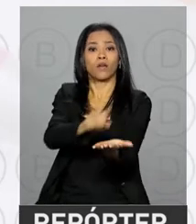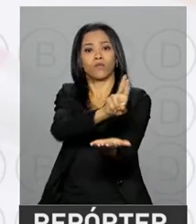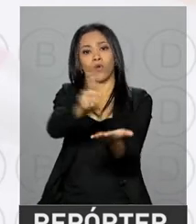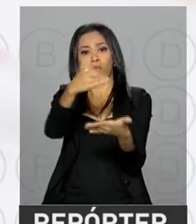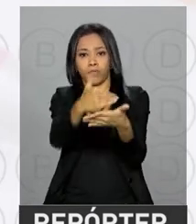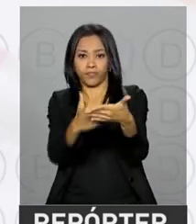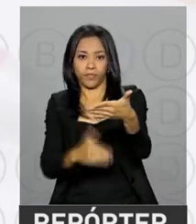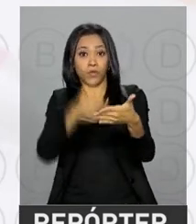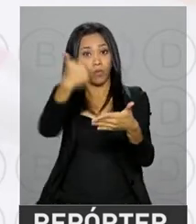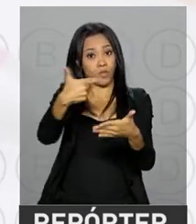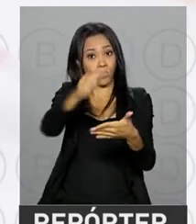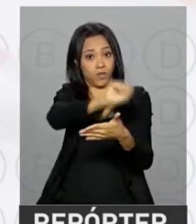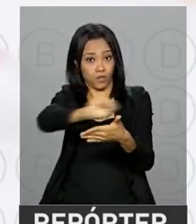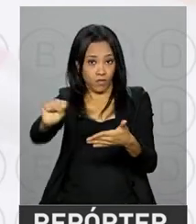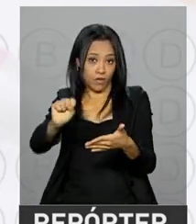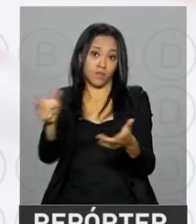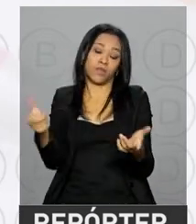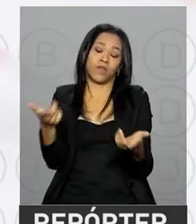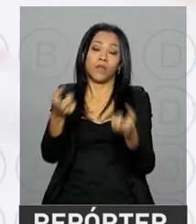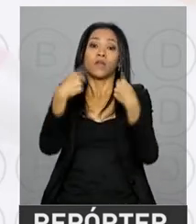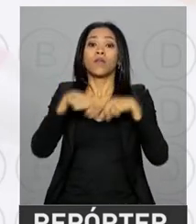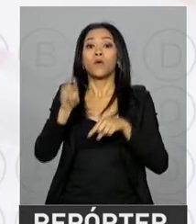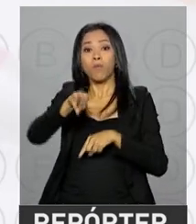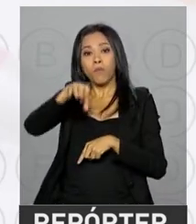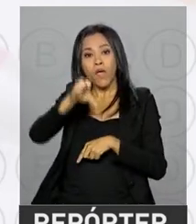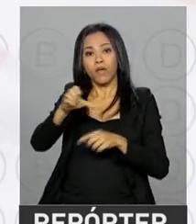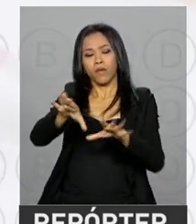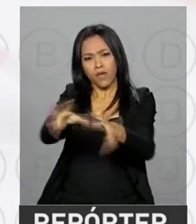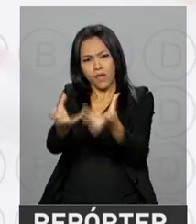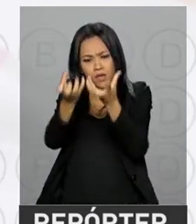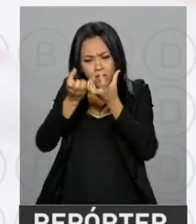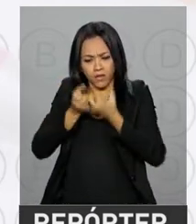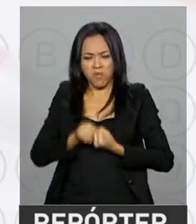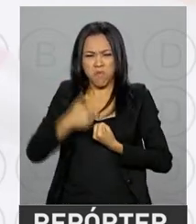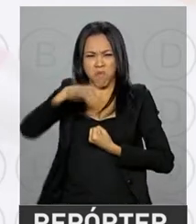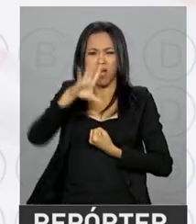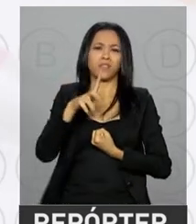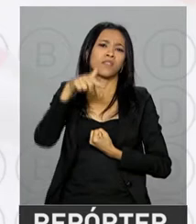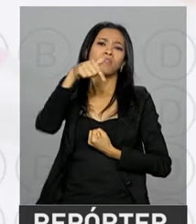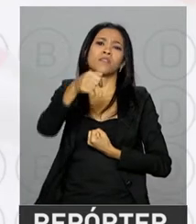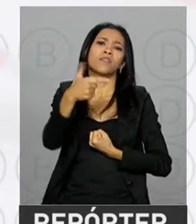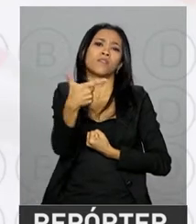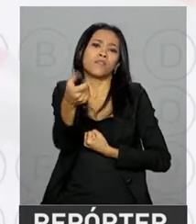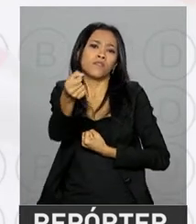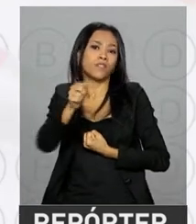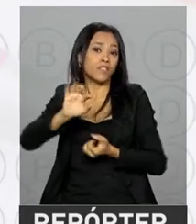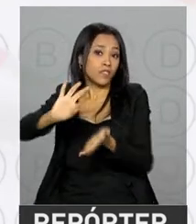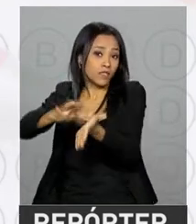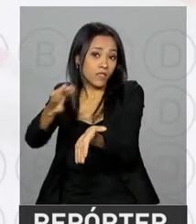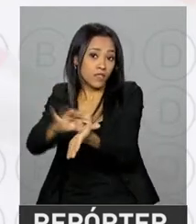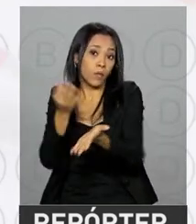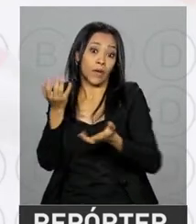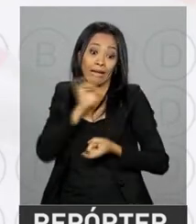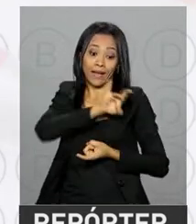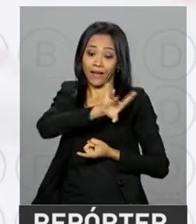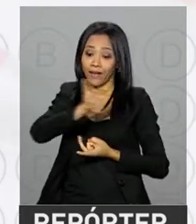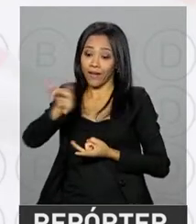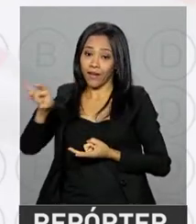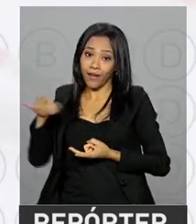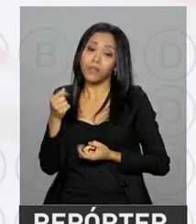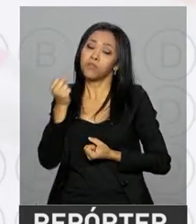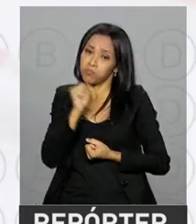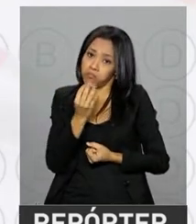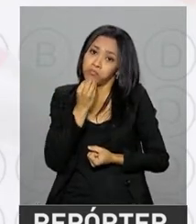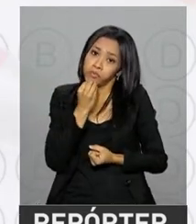do segundo semestre do ProUni. O MEC recebeu mais de 720 mil inscrições, já que cada estudante podia